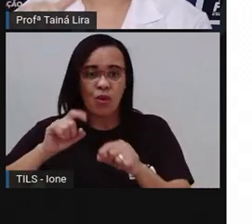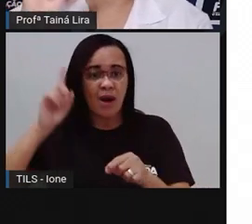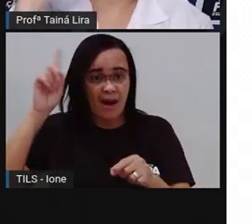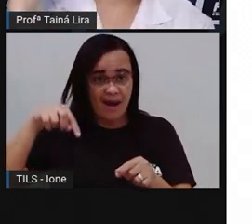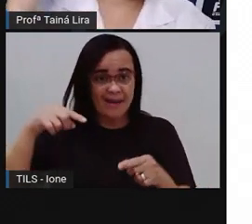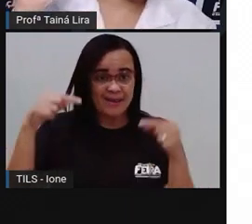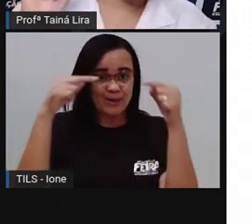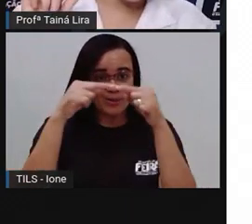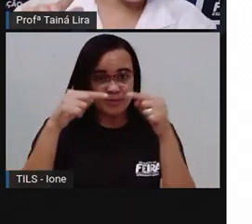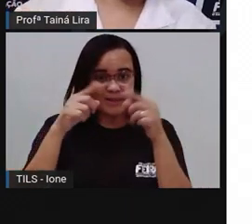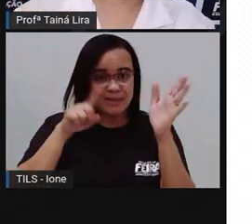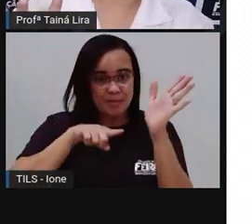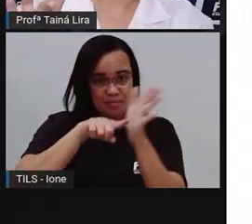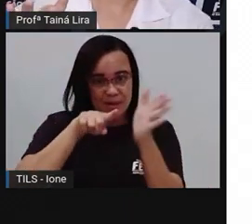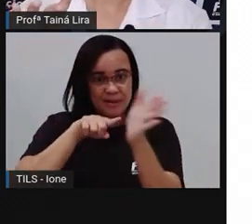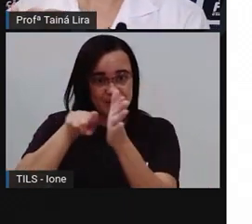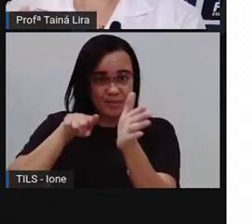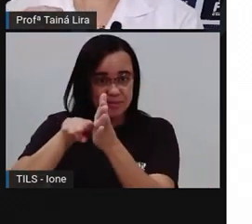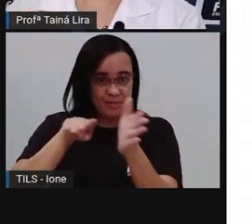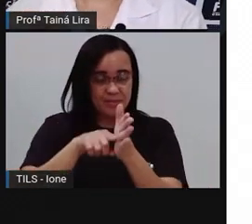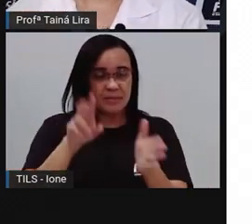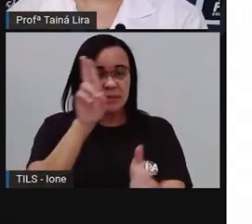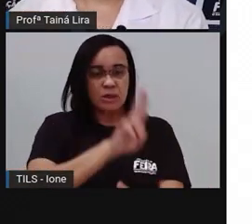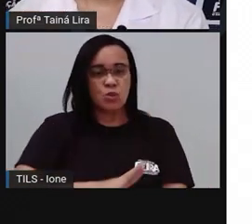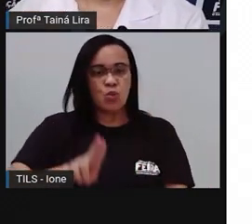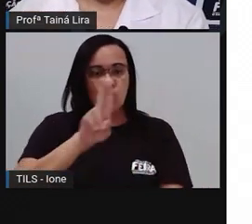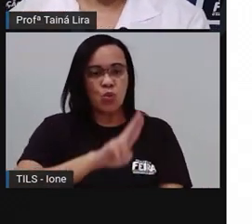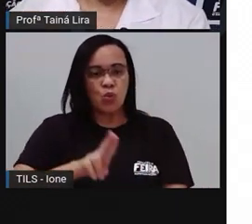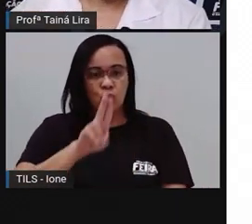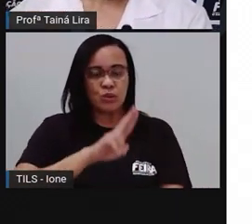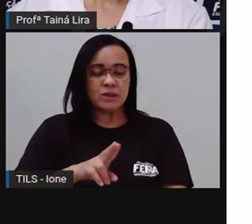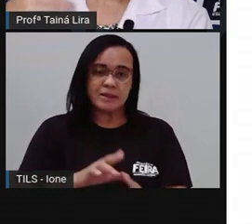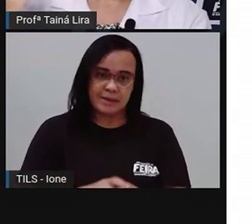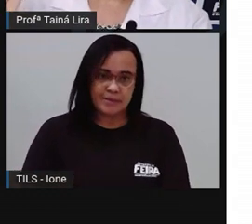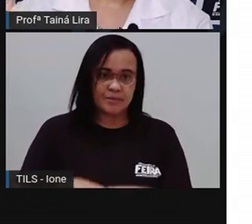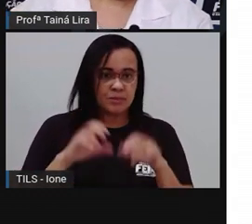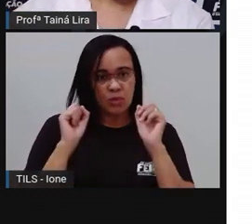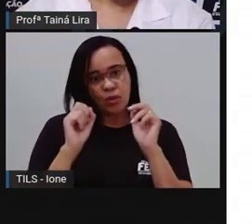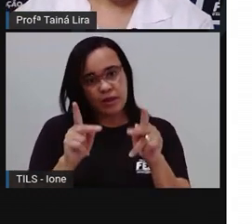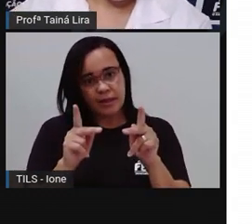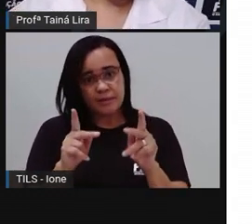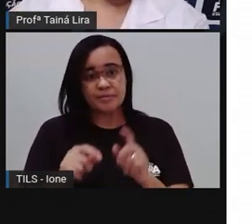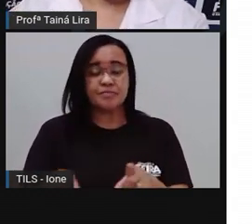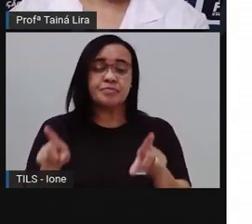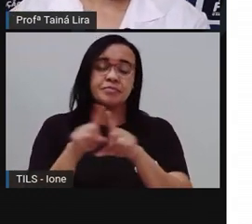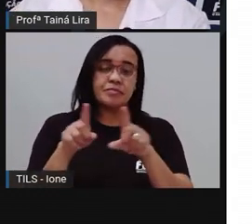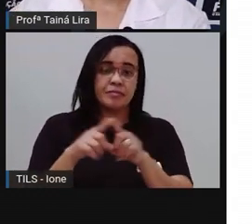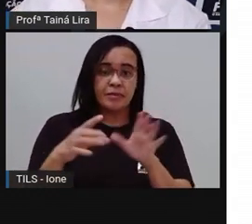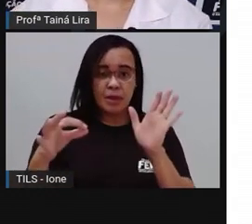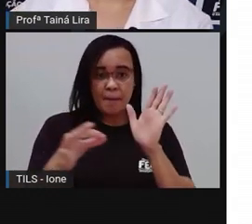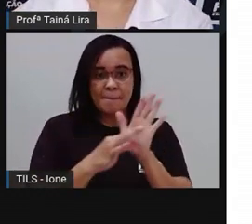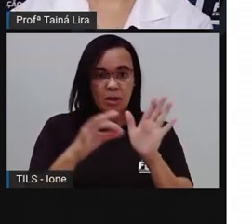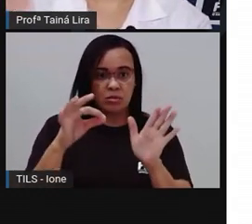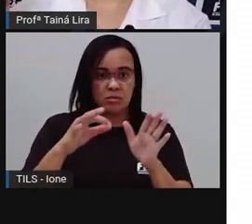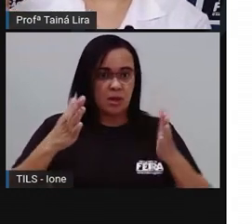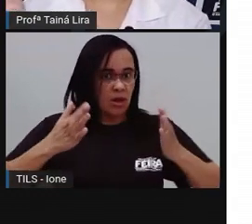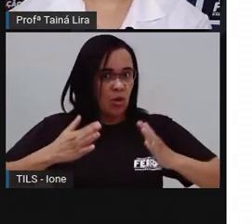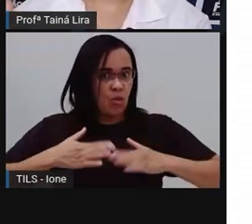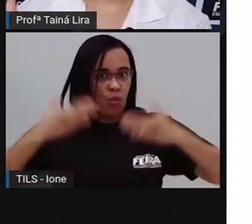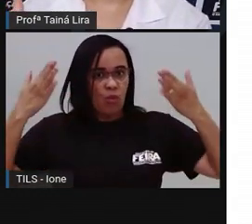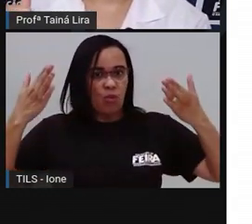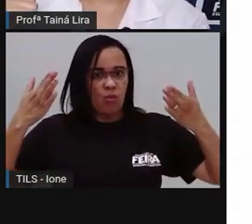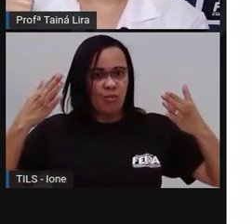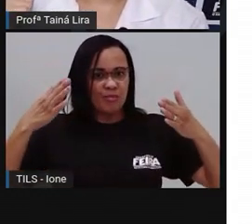pergunta, então utilizo ali a interrogação, certo? E o ponto de exclamação, tá? Que nós vimos